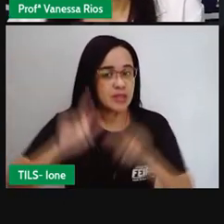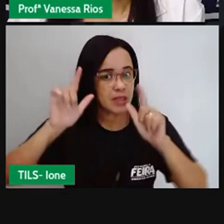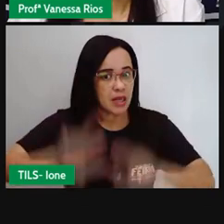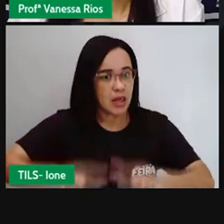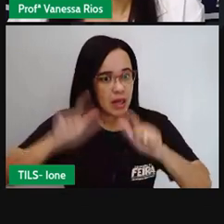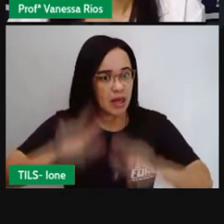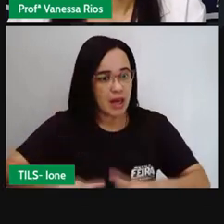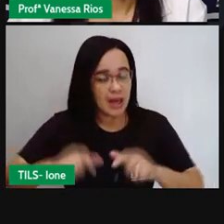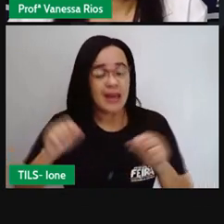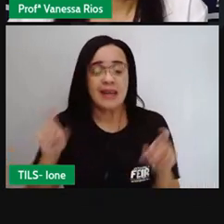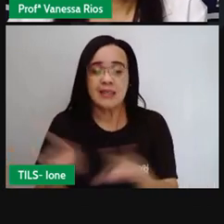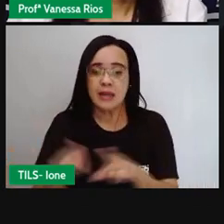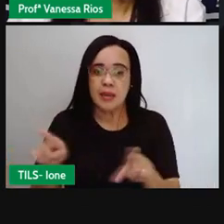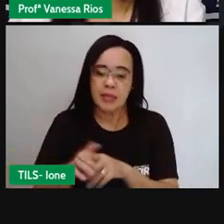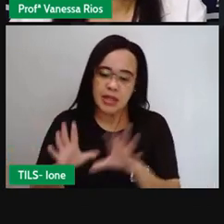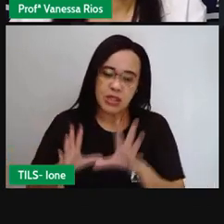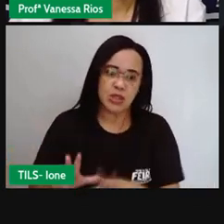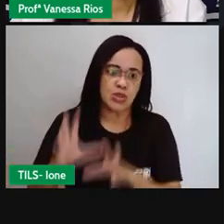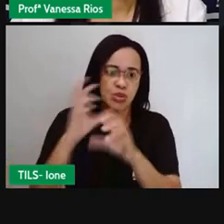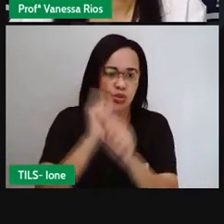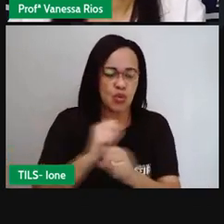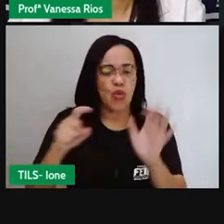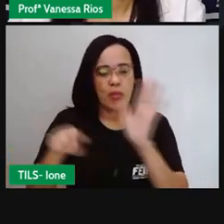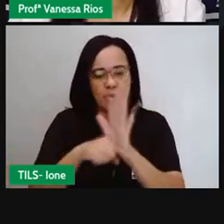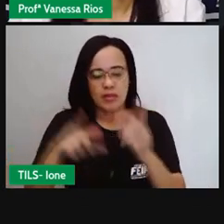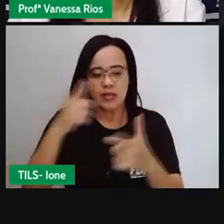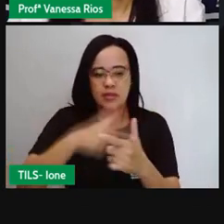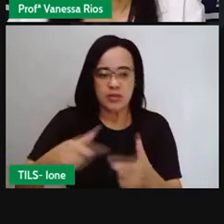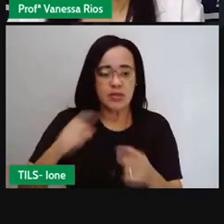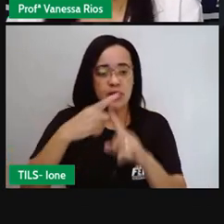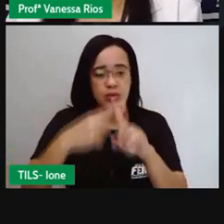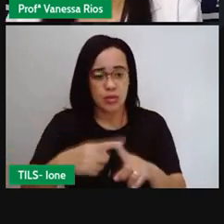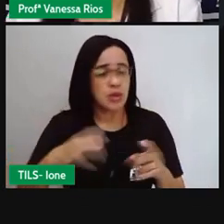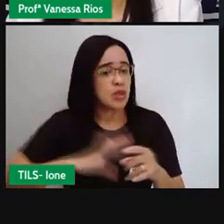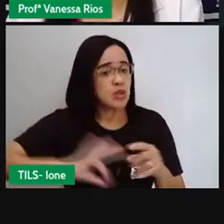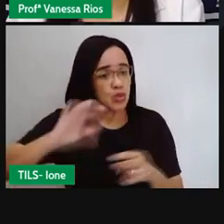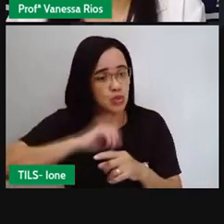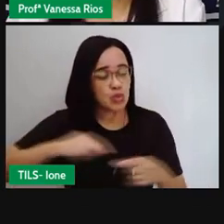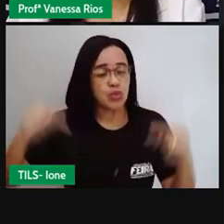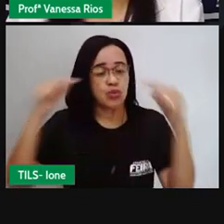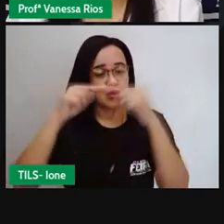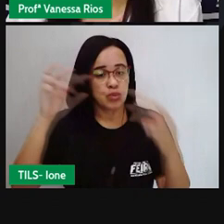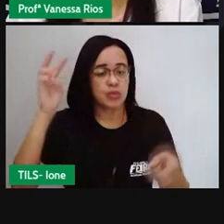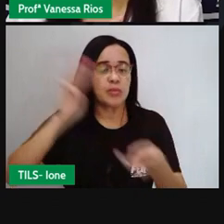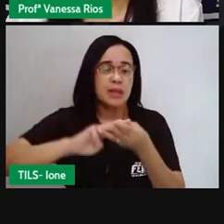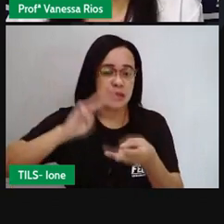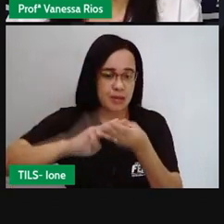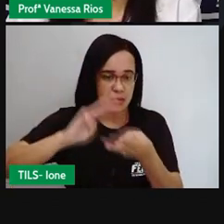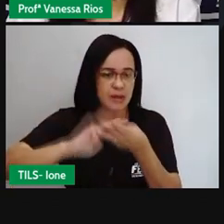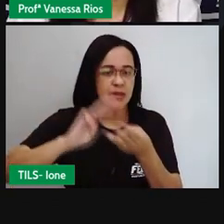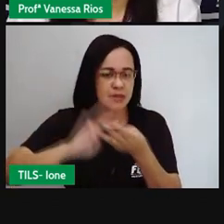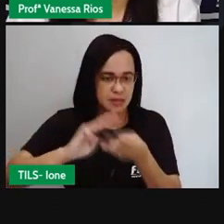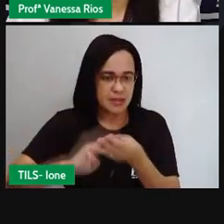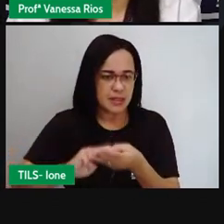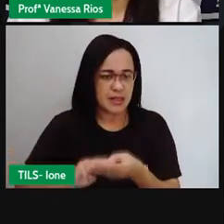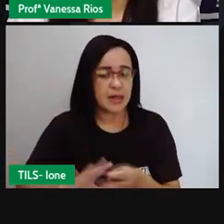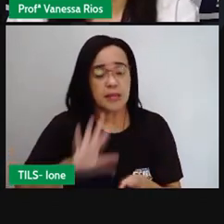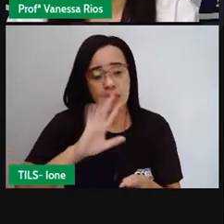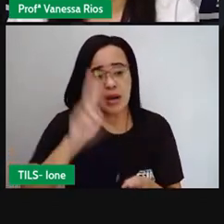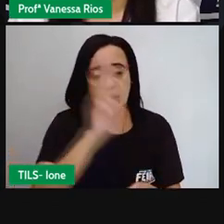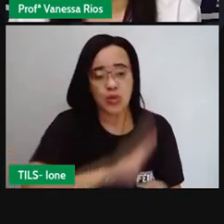e aí é acessível a nós, né, e utilizamos aí para fazer, para desenhar, né, as